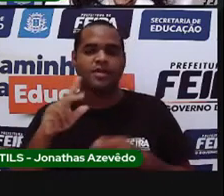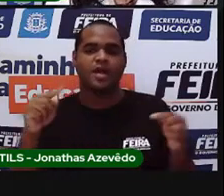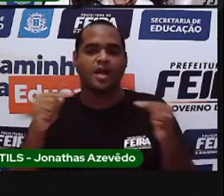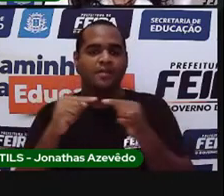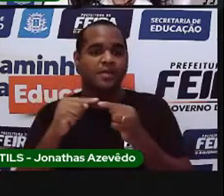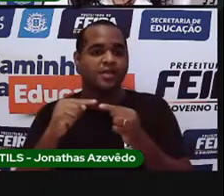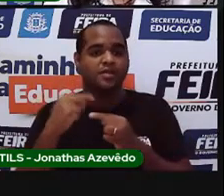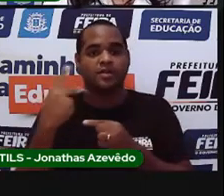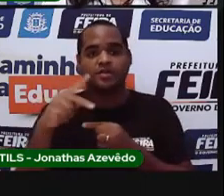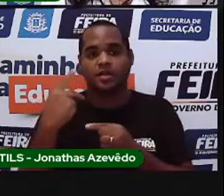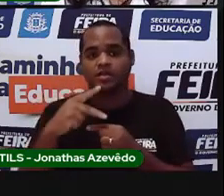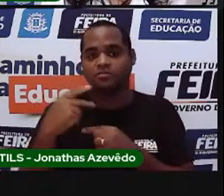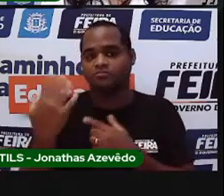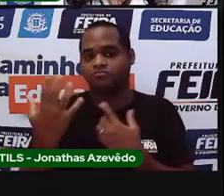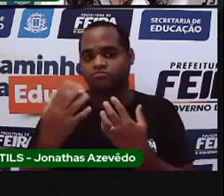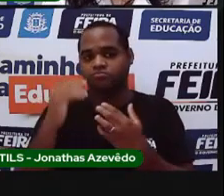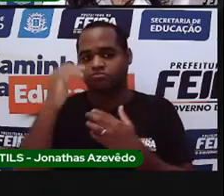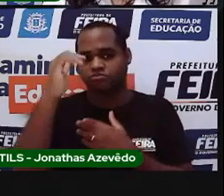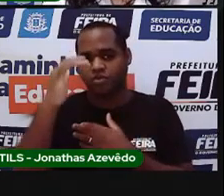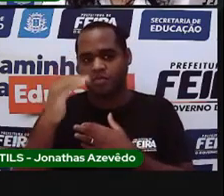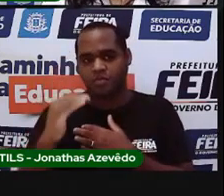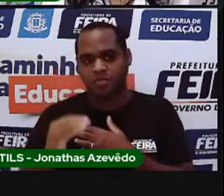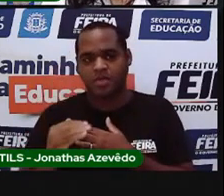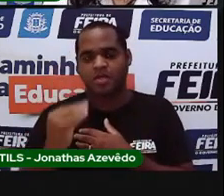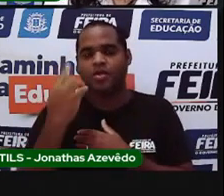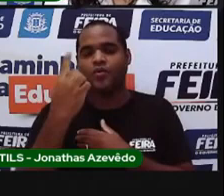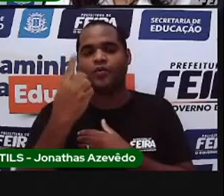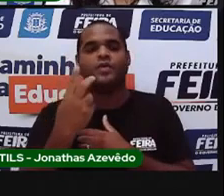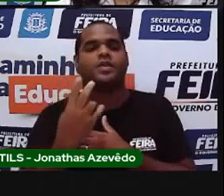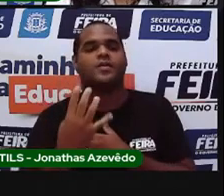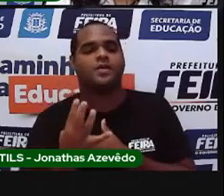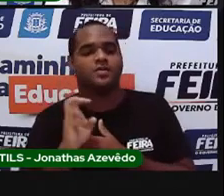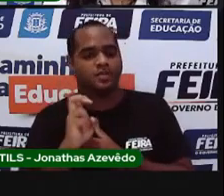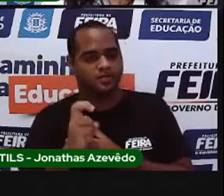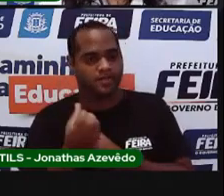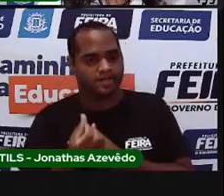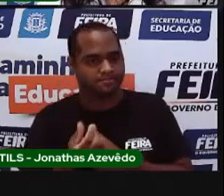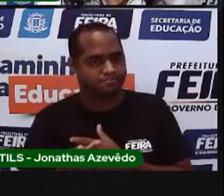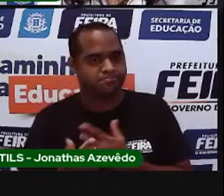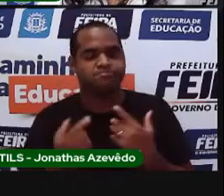a posição. Em relação a alguma coisa. Por exemplo,